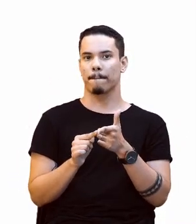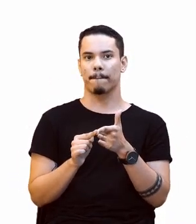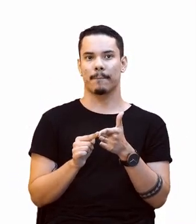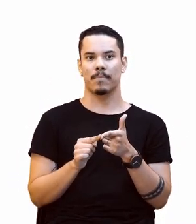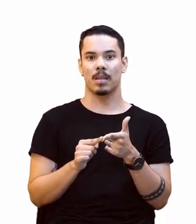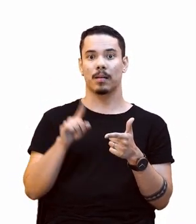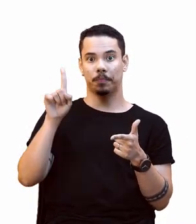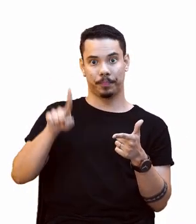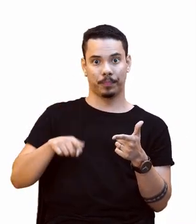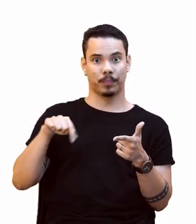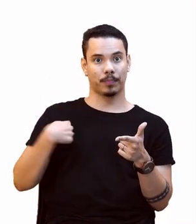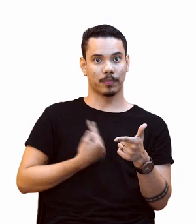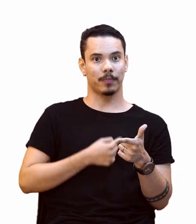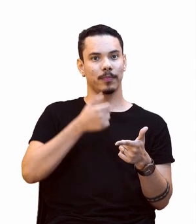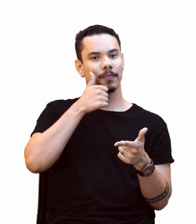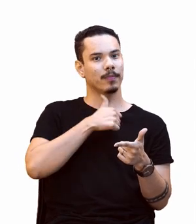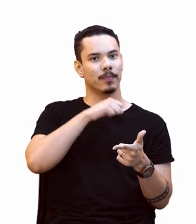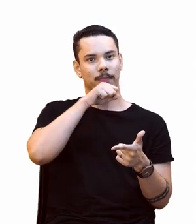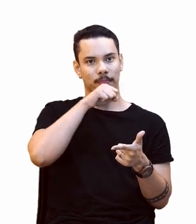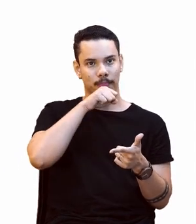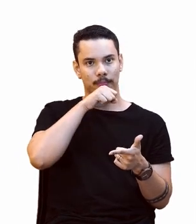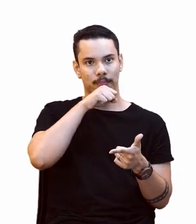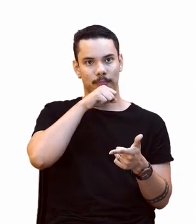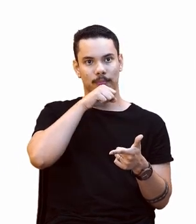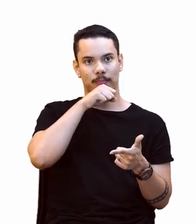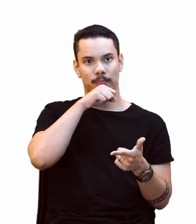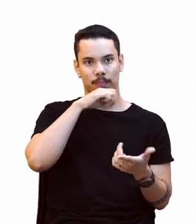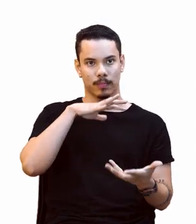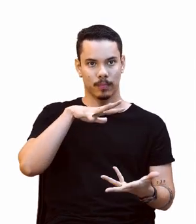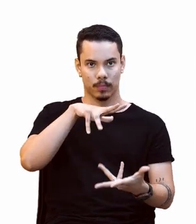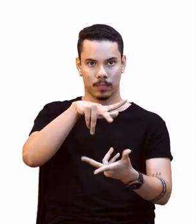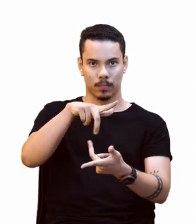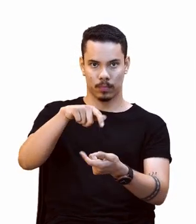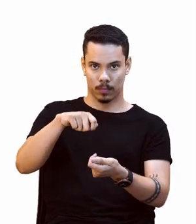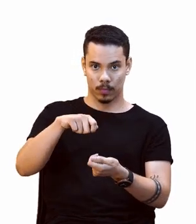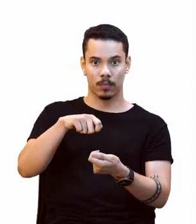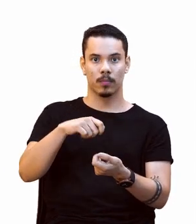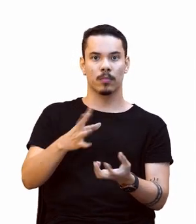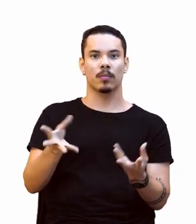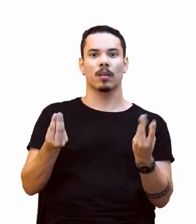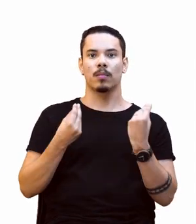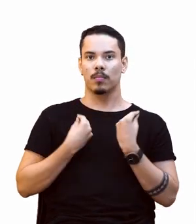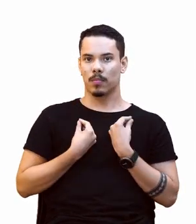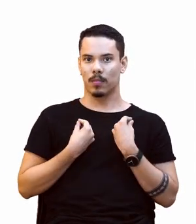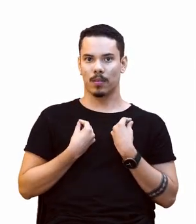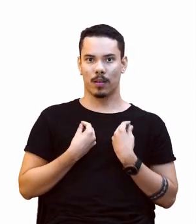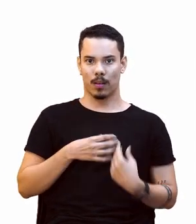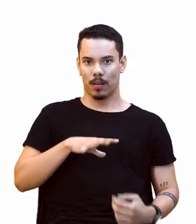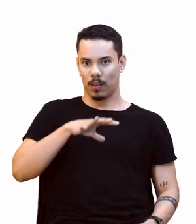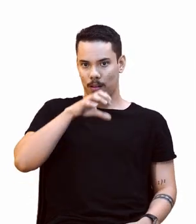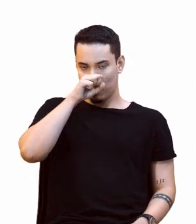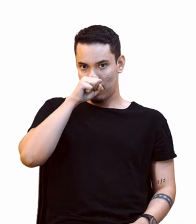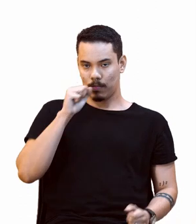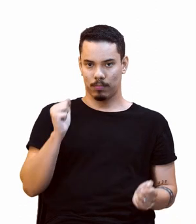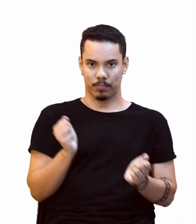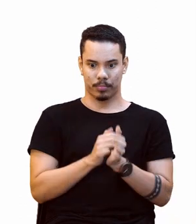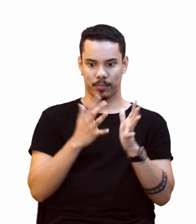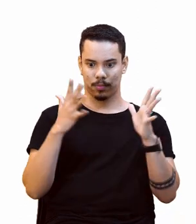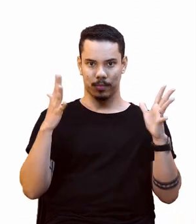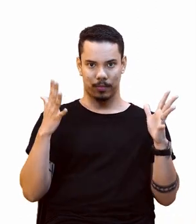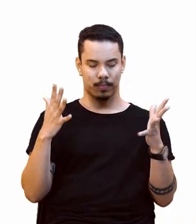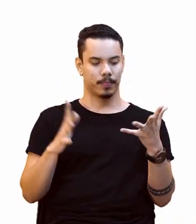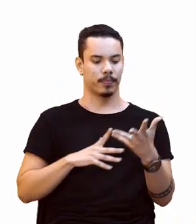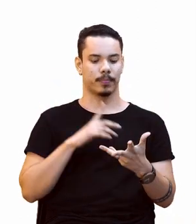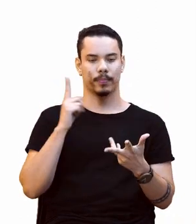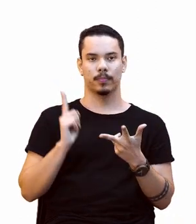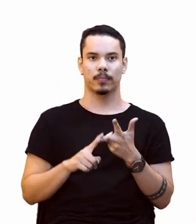a Terra é a nossa mãe, a Terra nos dá a graça, o oxigênio. Será que ele considera que seja isso? Ou,